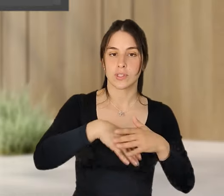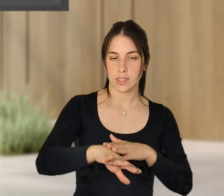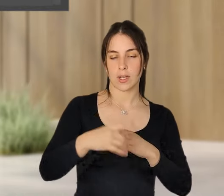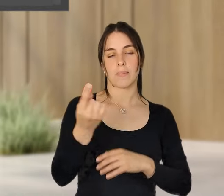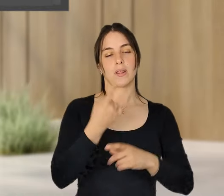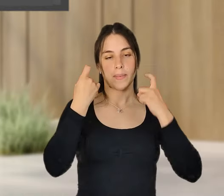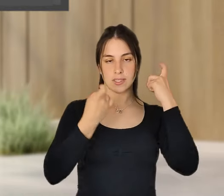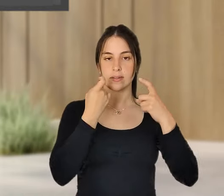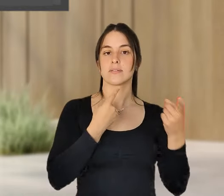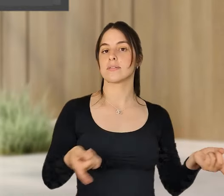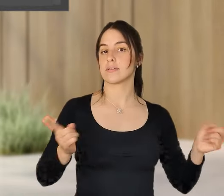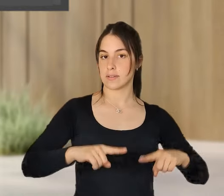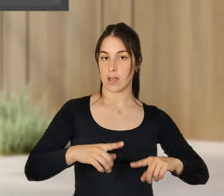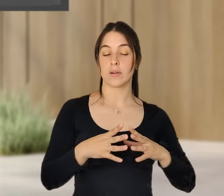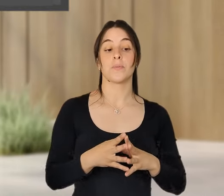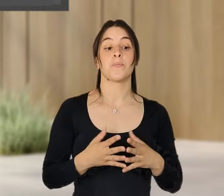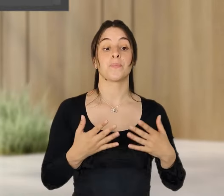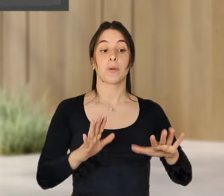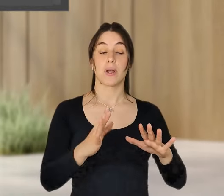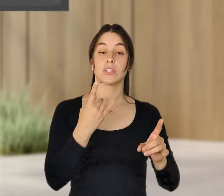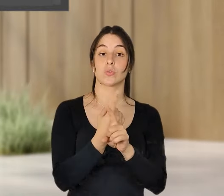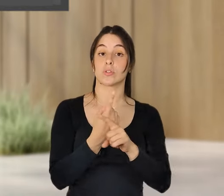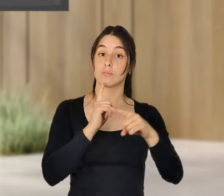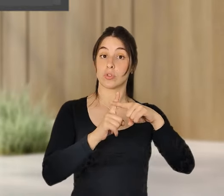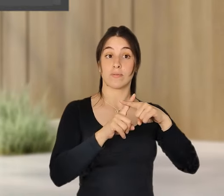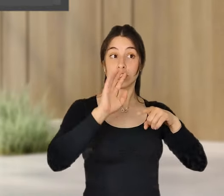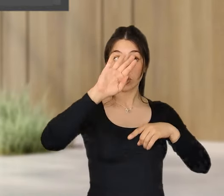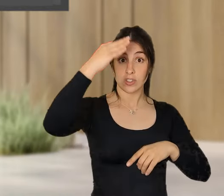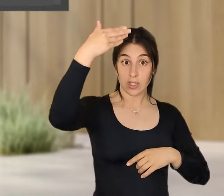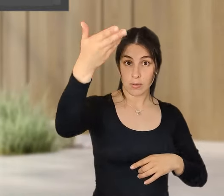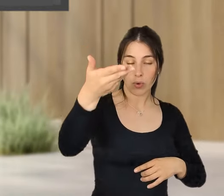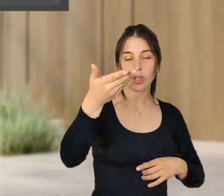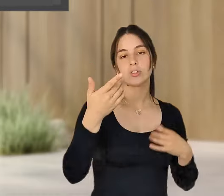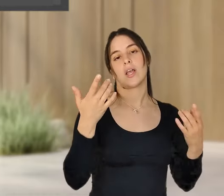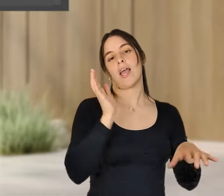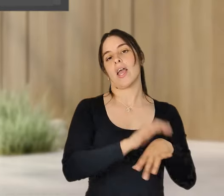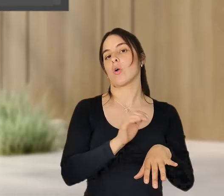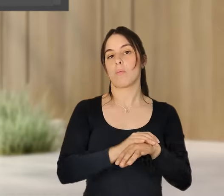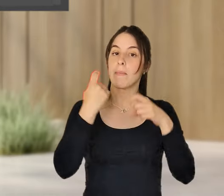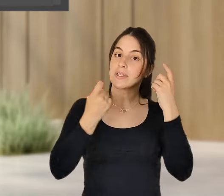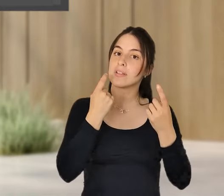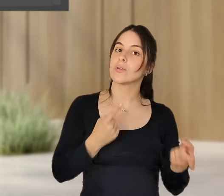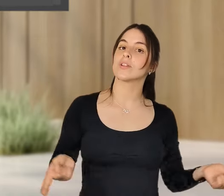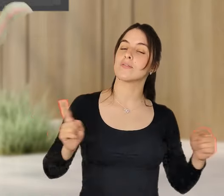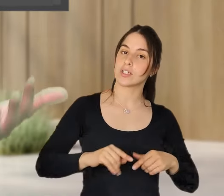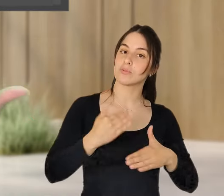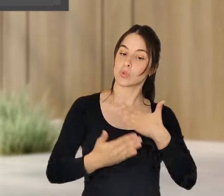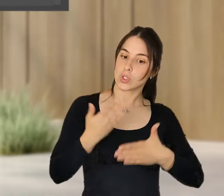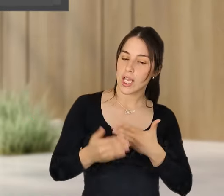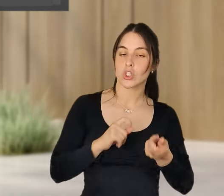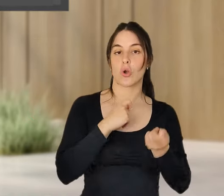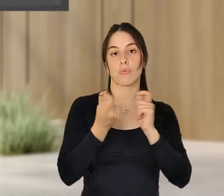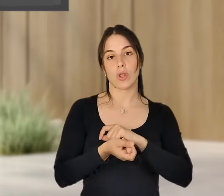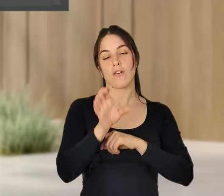repensar. E aliás, os benefícios para a empresa vêm precisamente daí de repensar processos, mudar padrões de